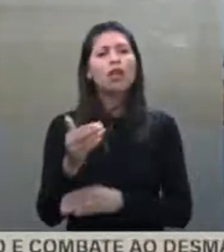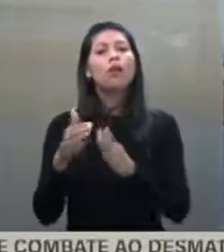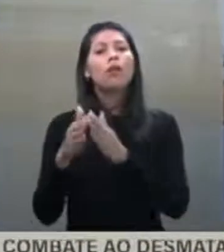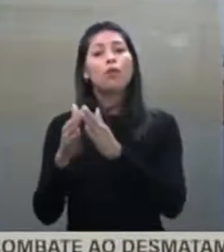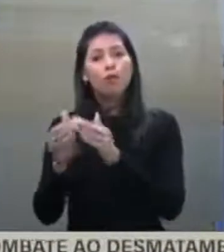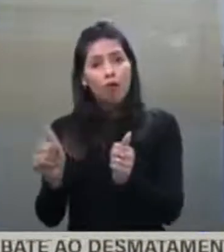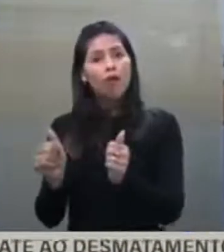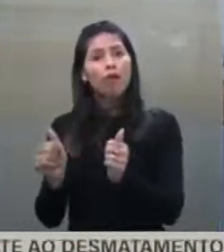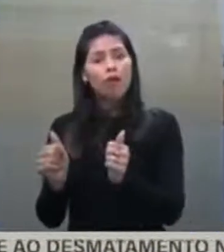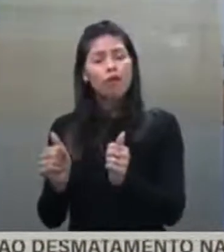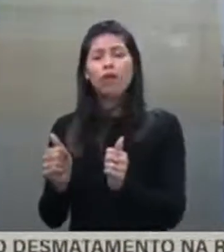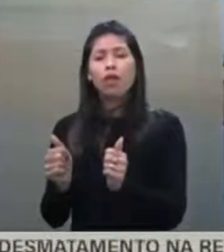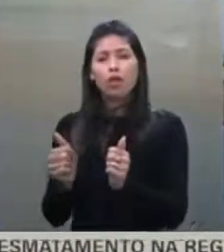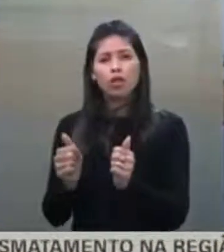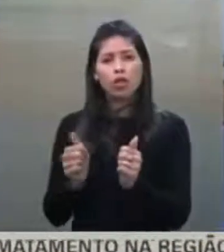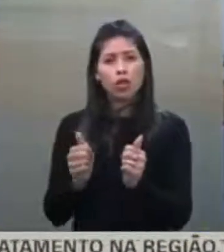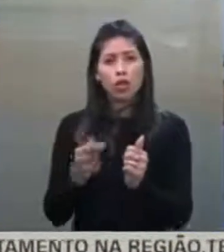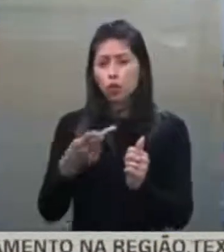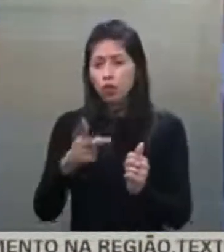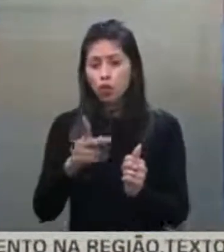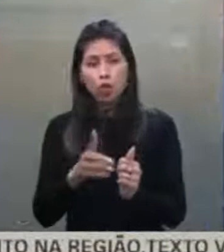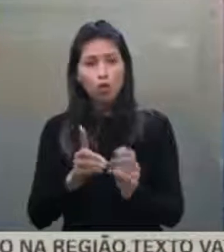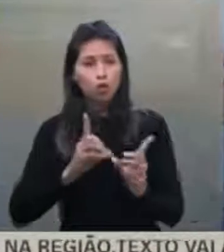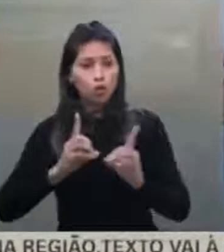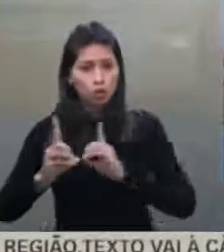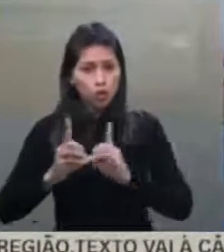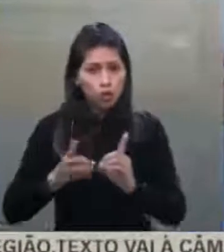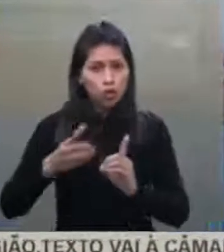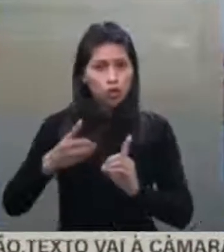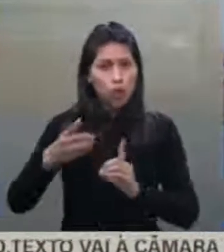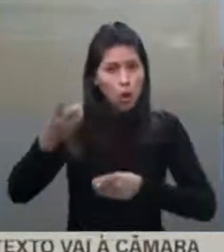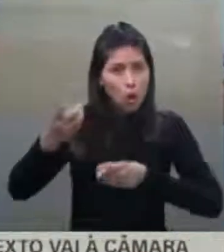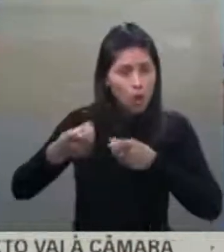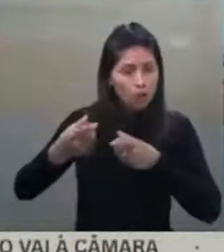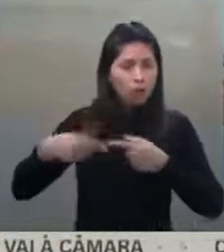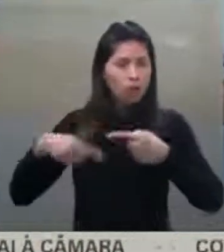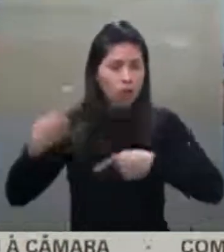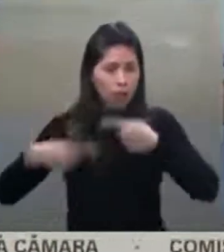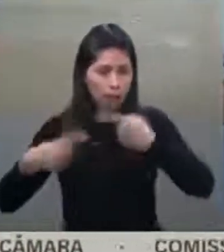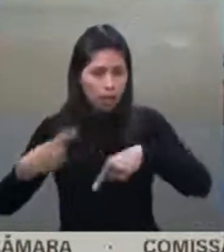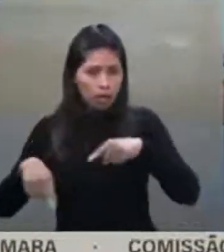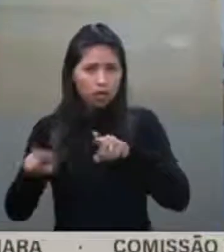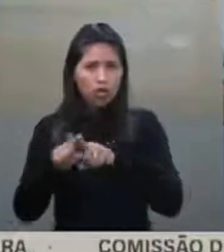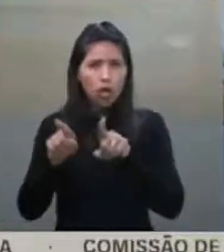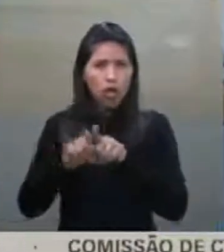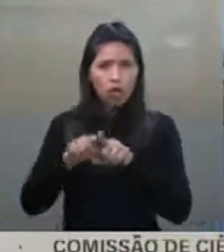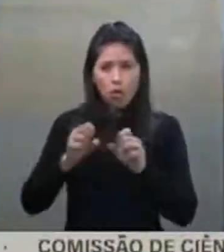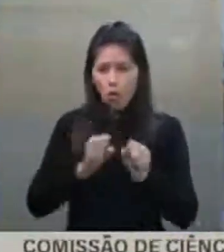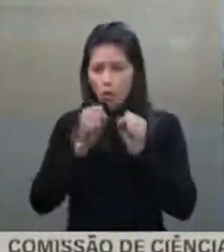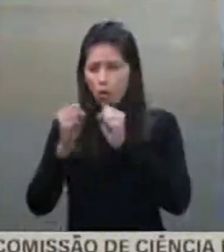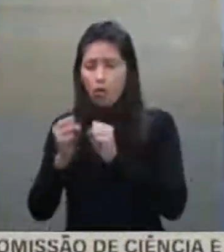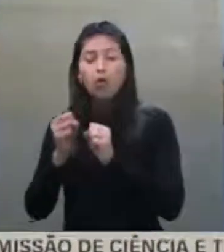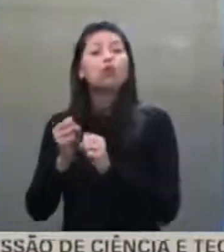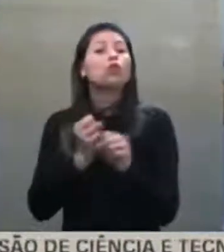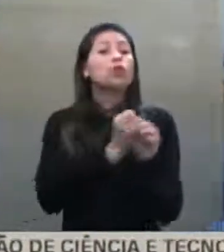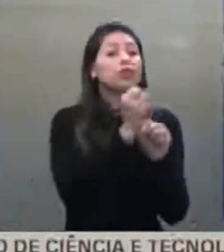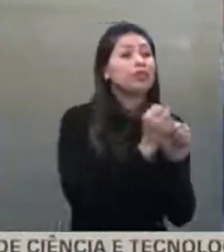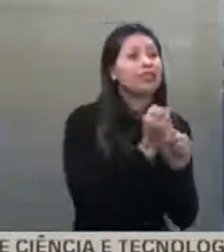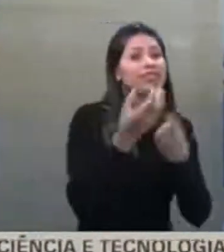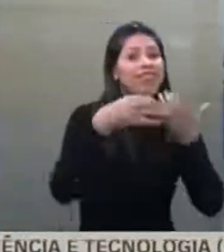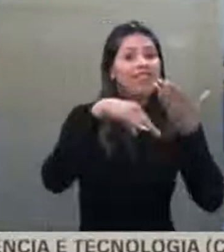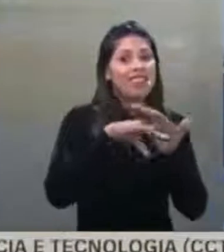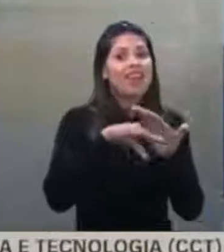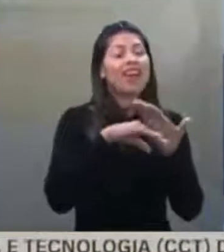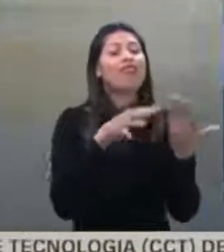o seu discurso de posse do Senado, como presidente do Senado Federal, naquele 2 de fevereiro de 2019, o senhor